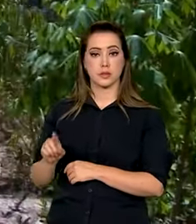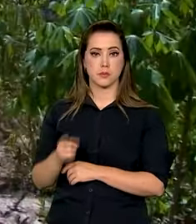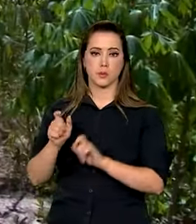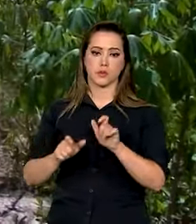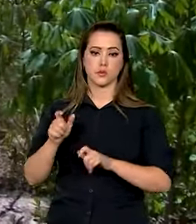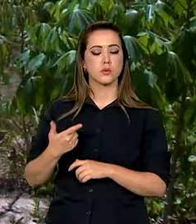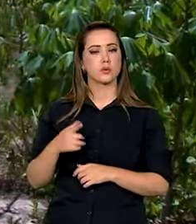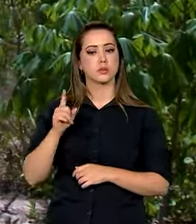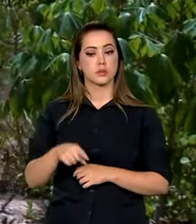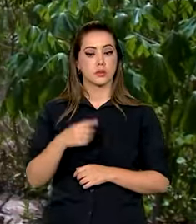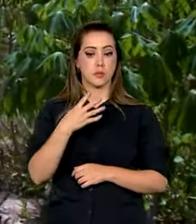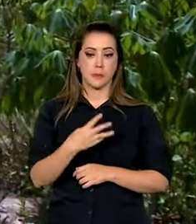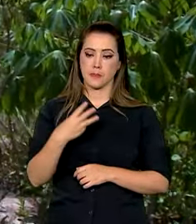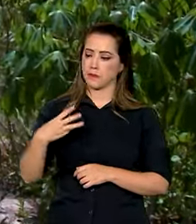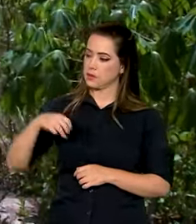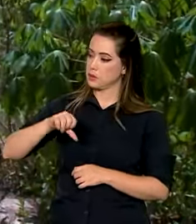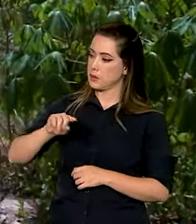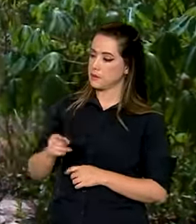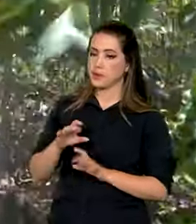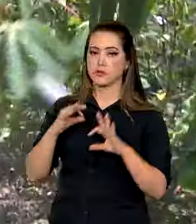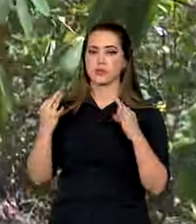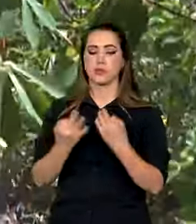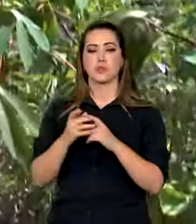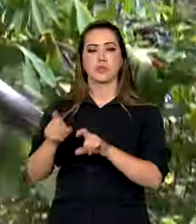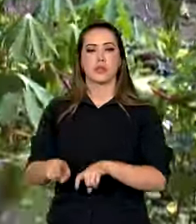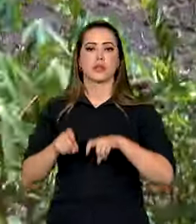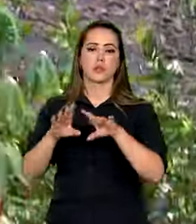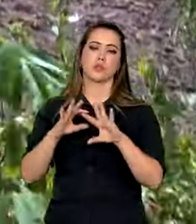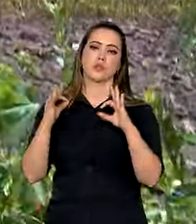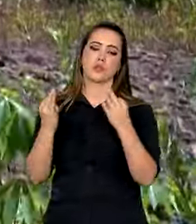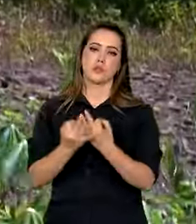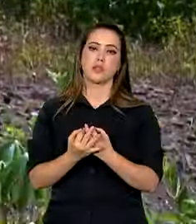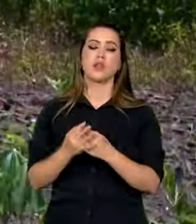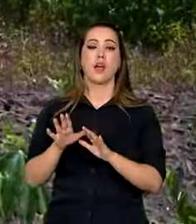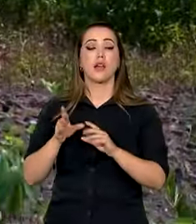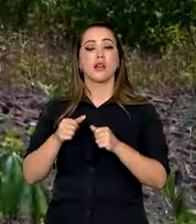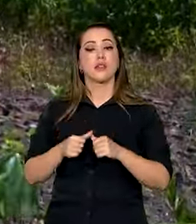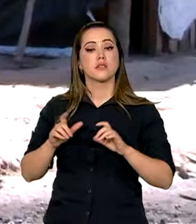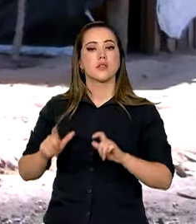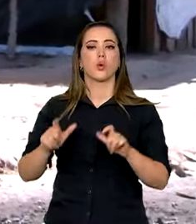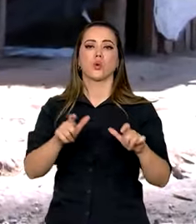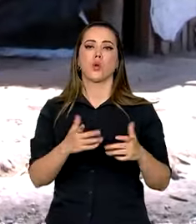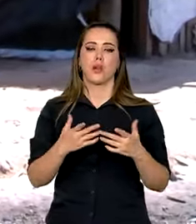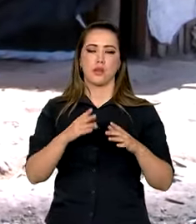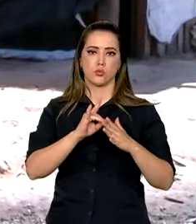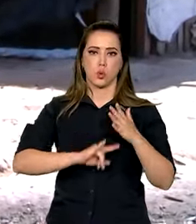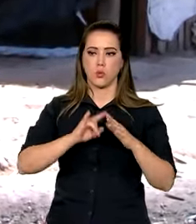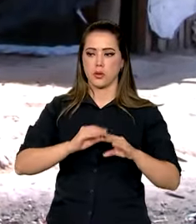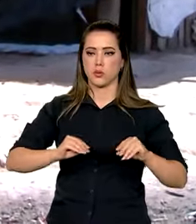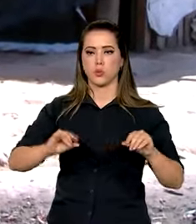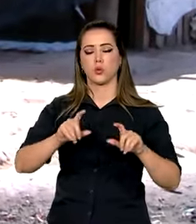São 439 mil famílias da agricultura familiar, assentados da reforma agrária e